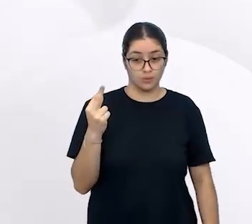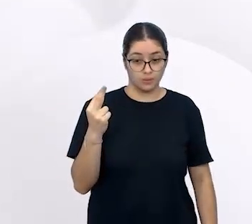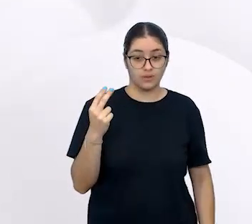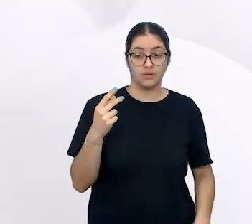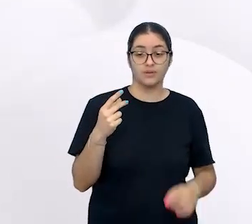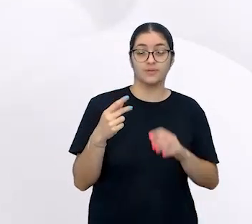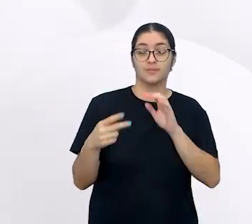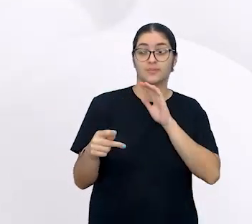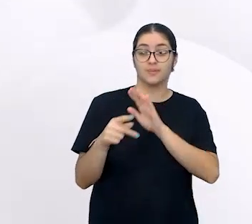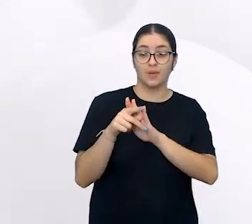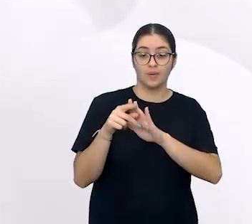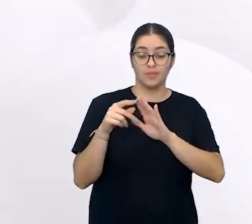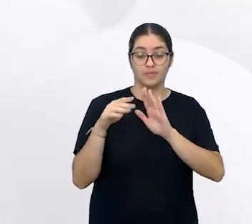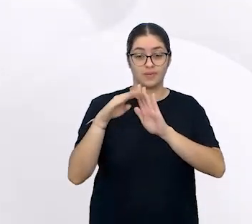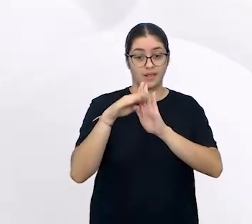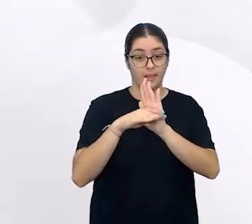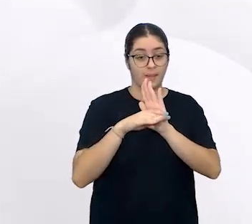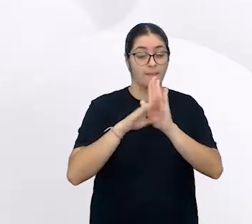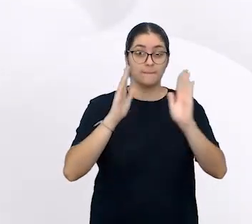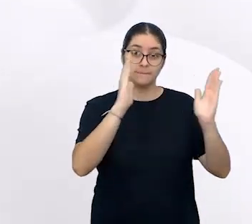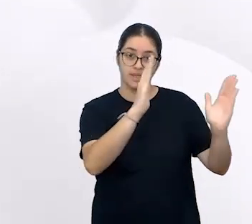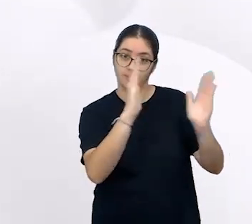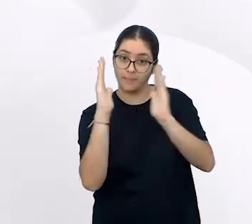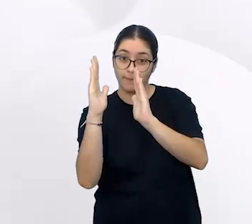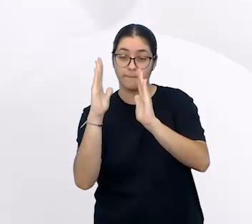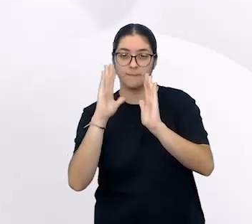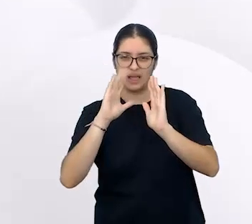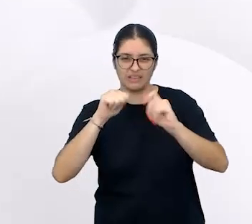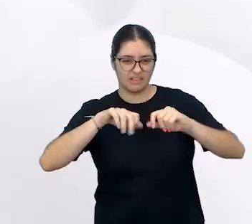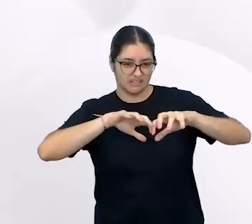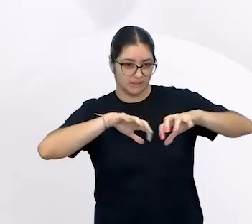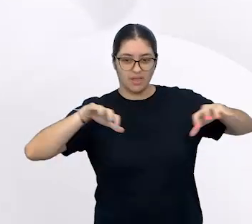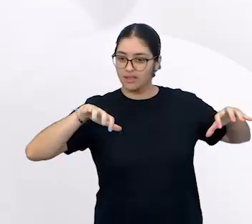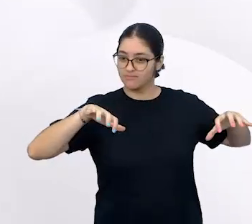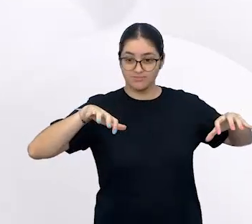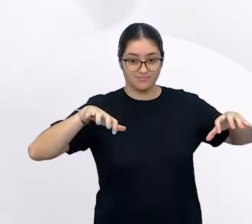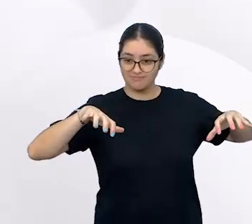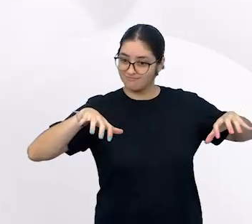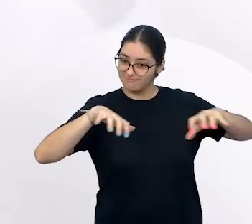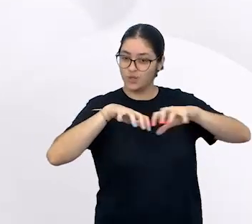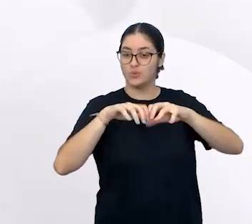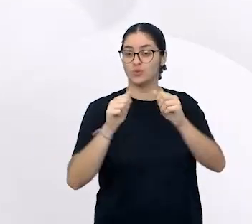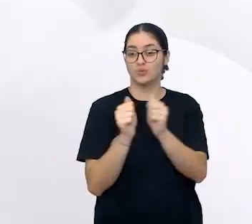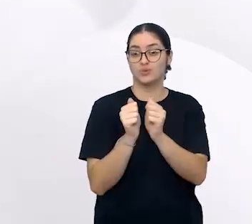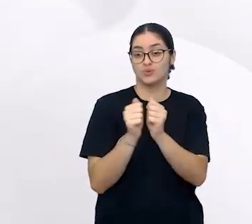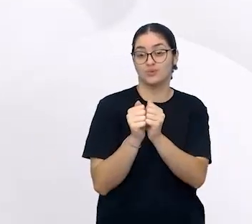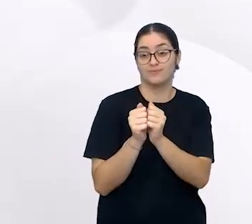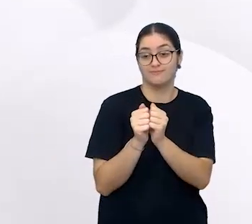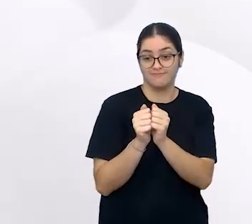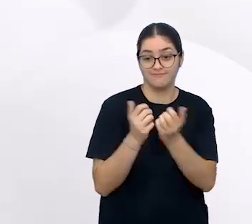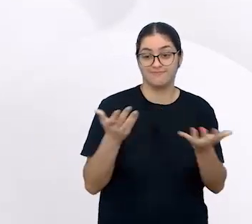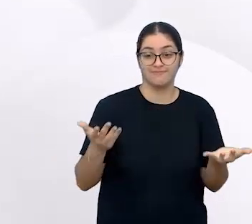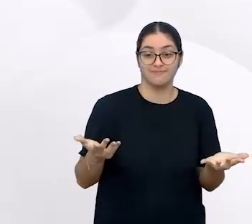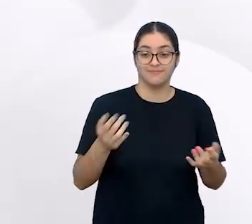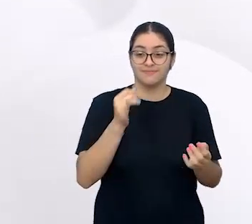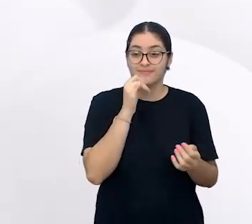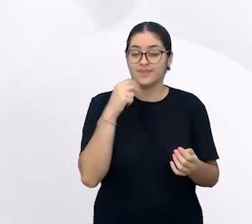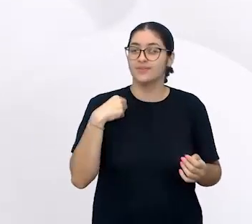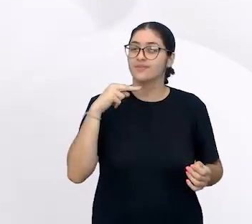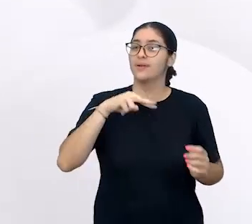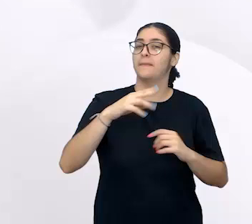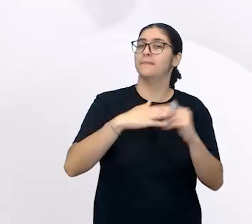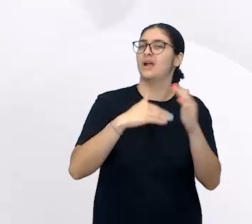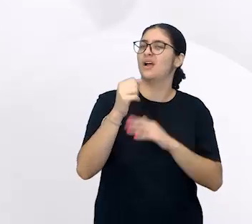porém, indissociáveis. E quando a gente olha para o aprendizado da leitura e da escrita no contexto das práticas sociais, práticas